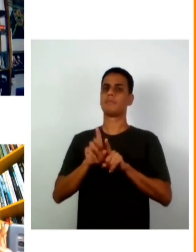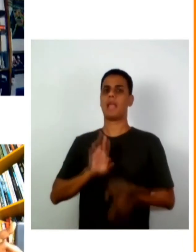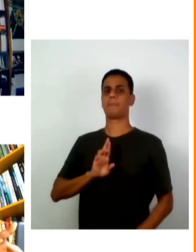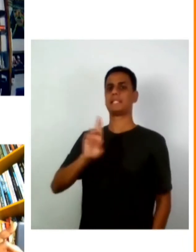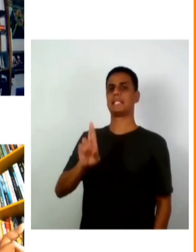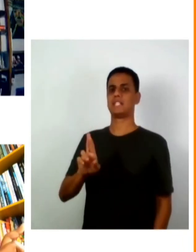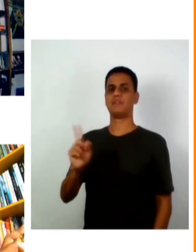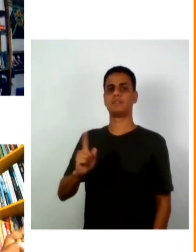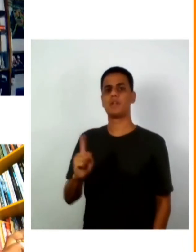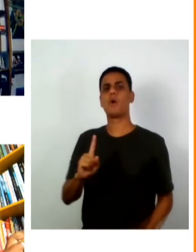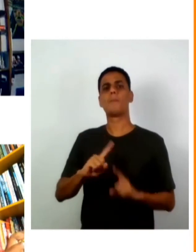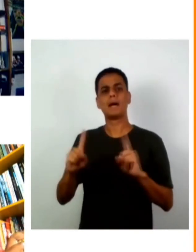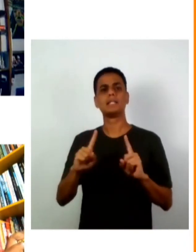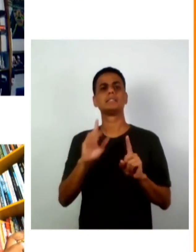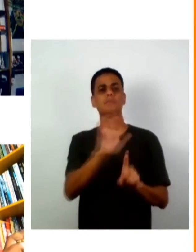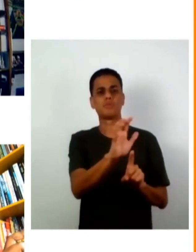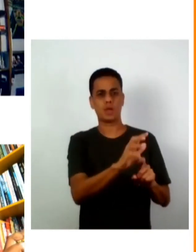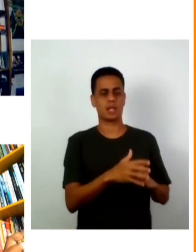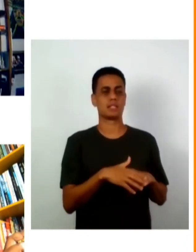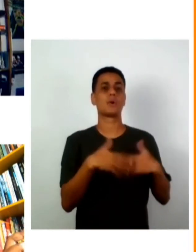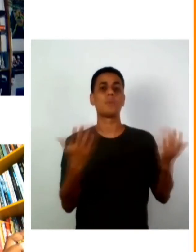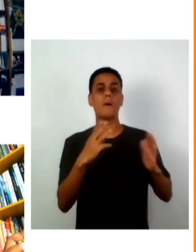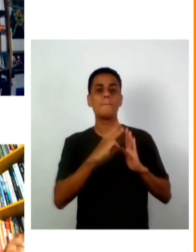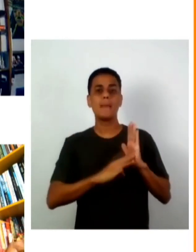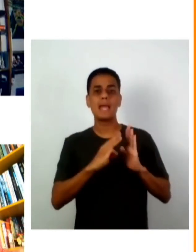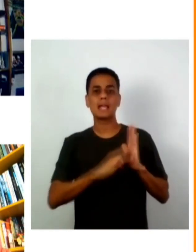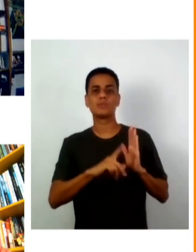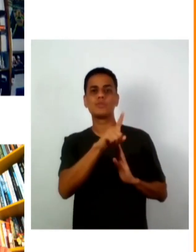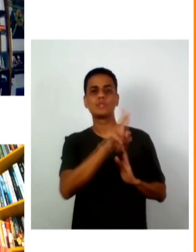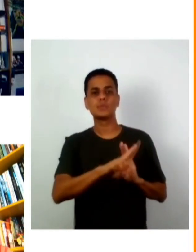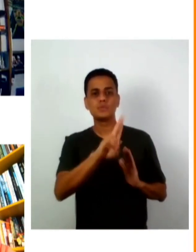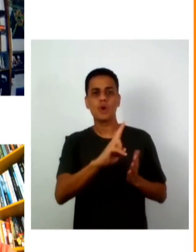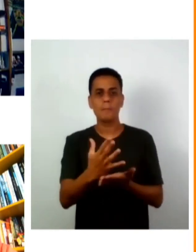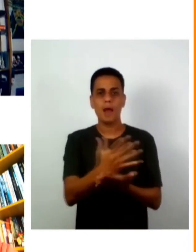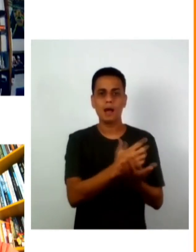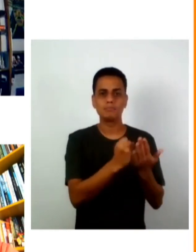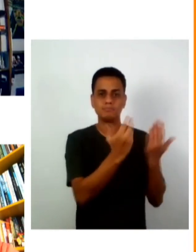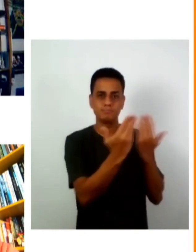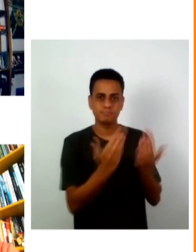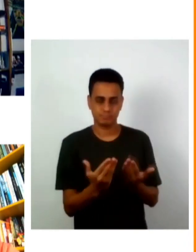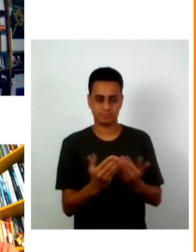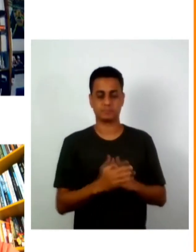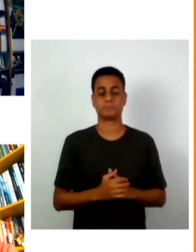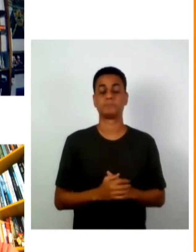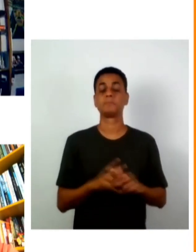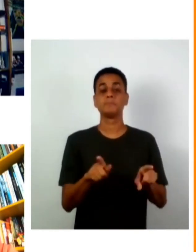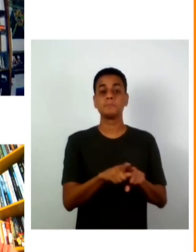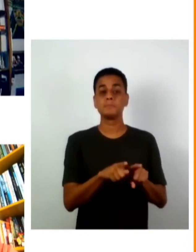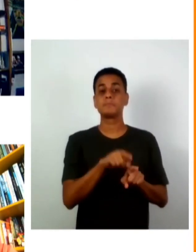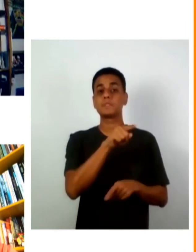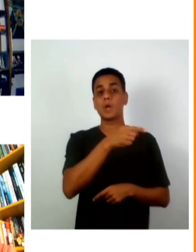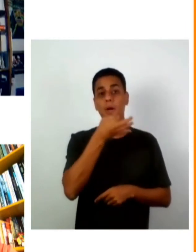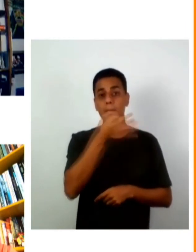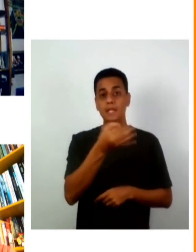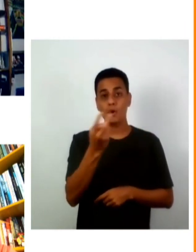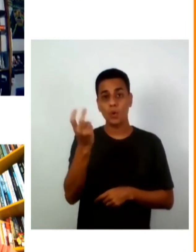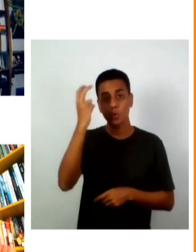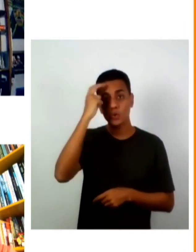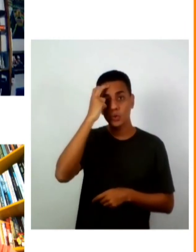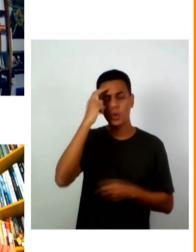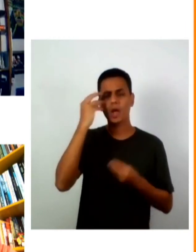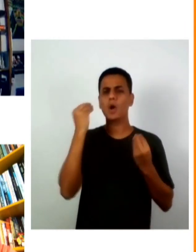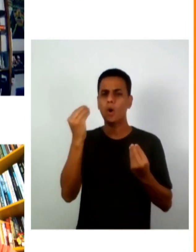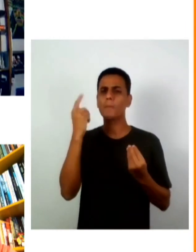metodologia usou para isso e por fim como a cultura pode ser quantificada para que os gestores